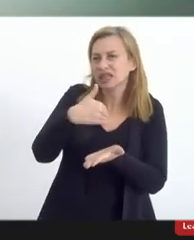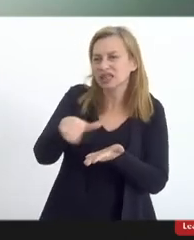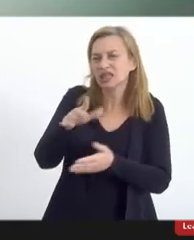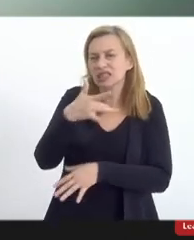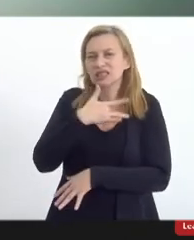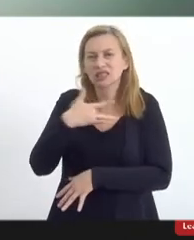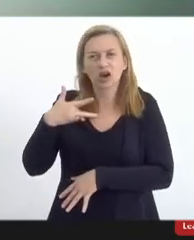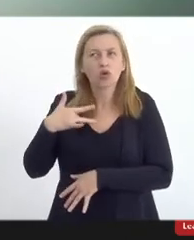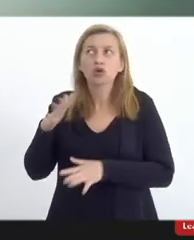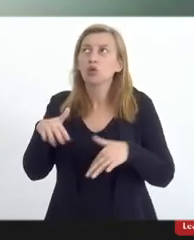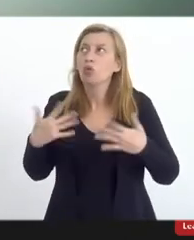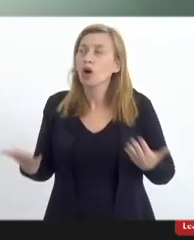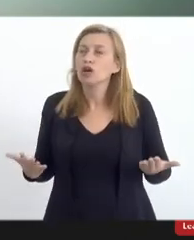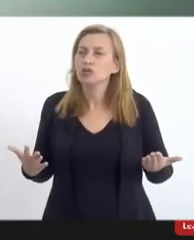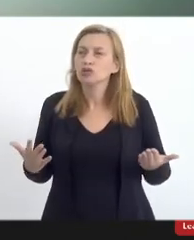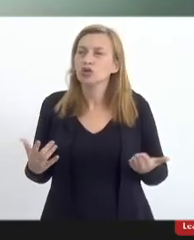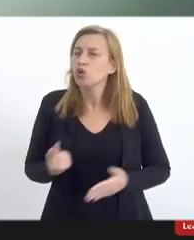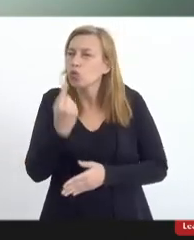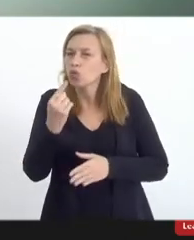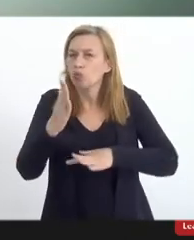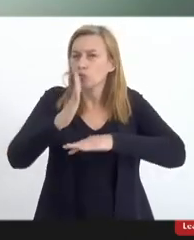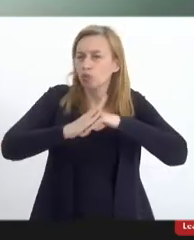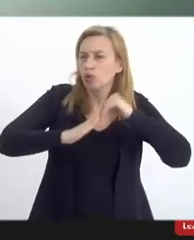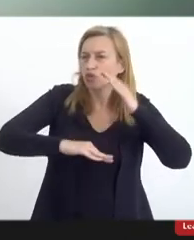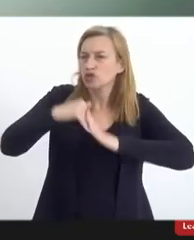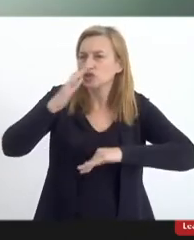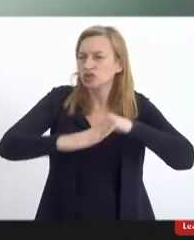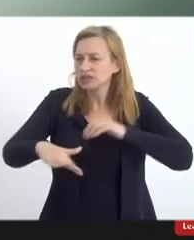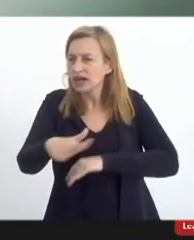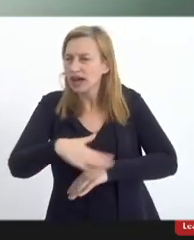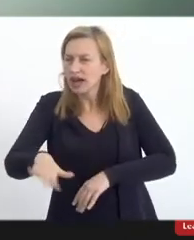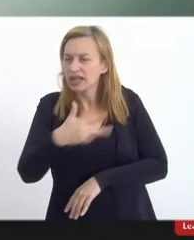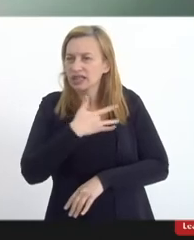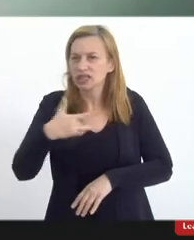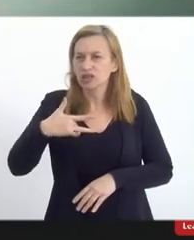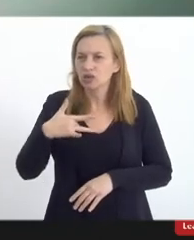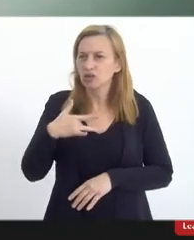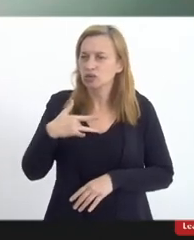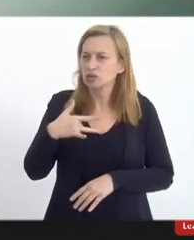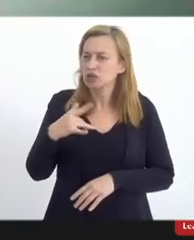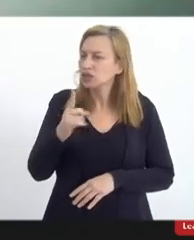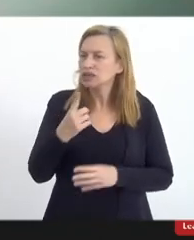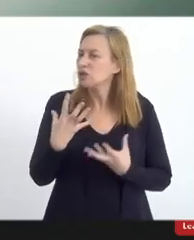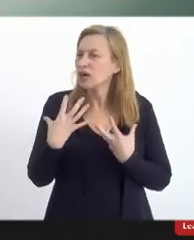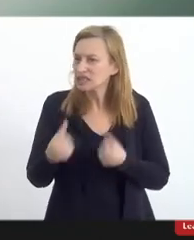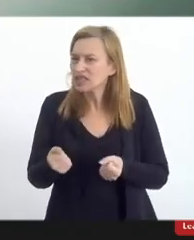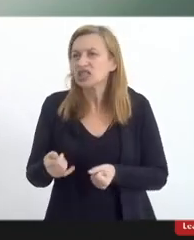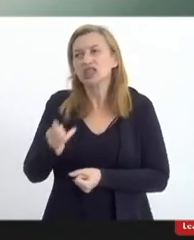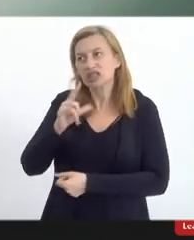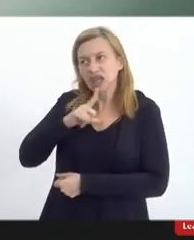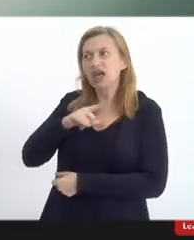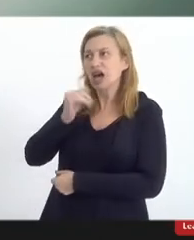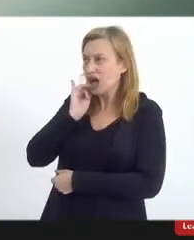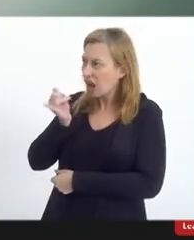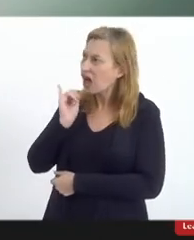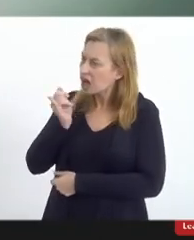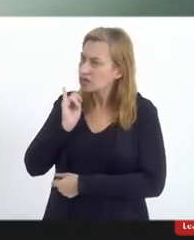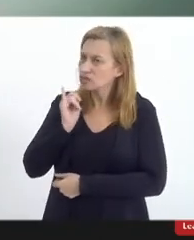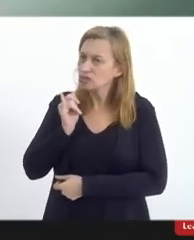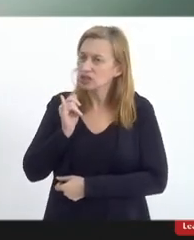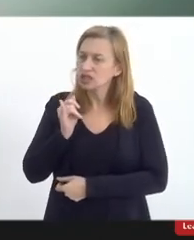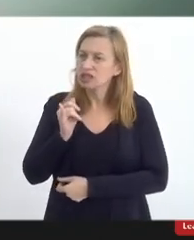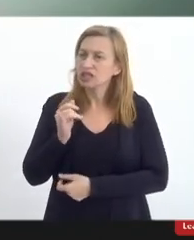saúde quando um profissional da área da saúde se recusa a gente tem relatos disso se recusa